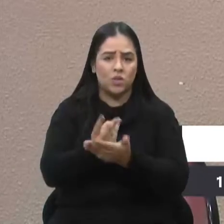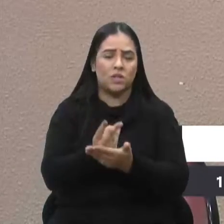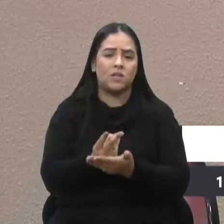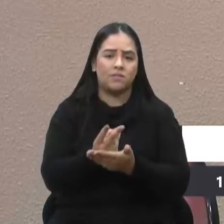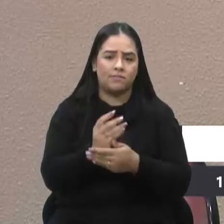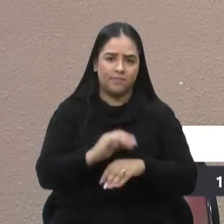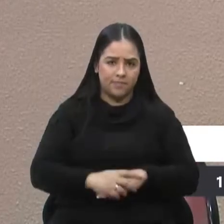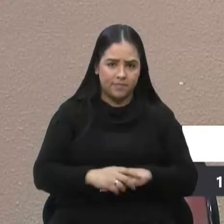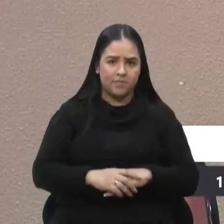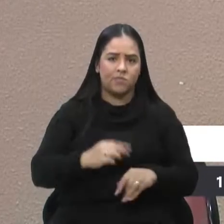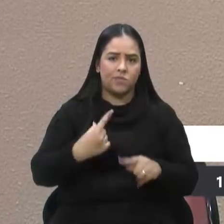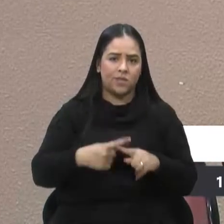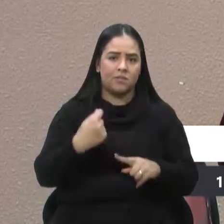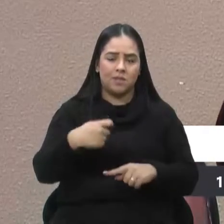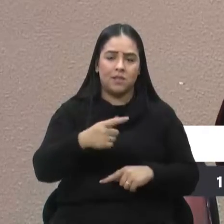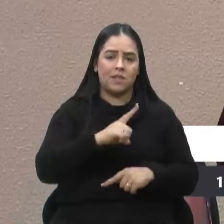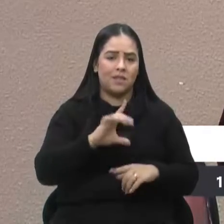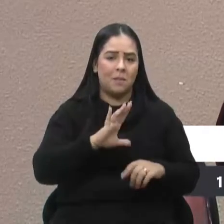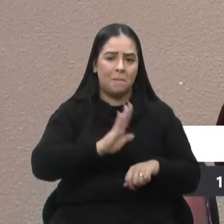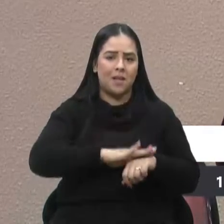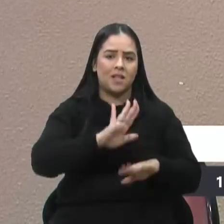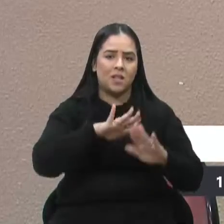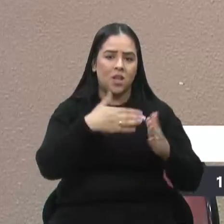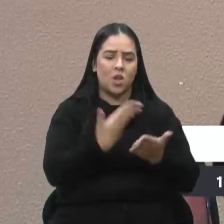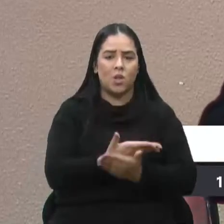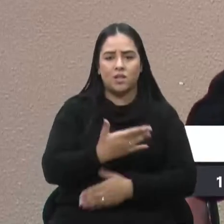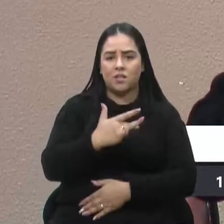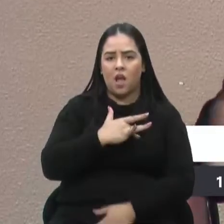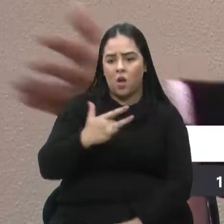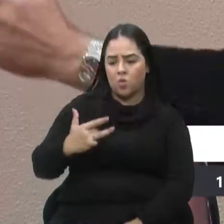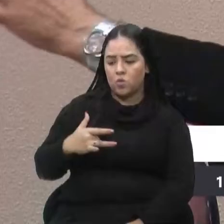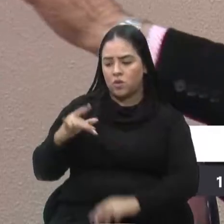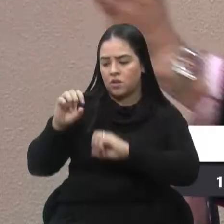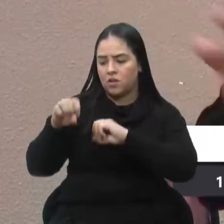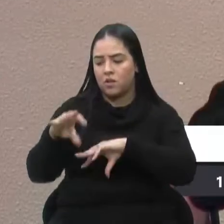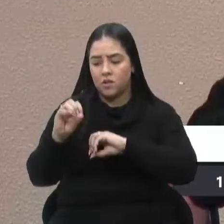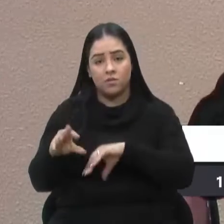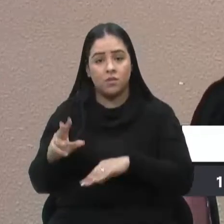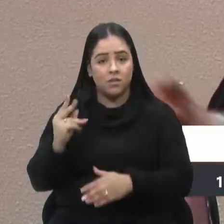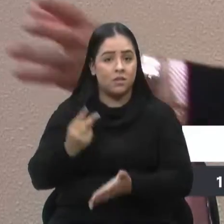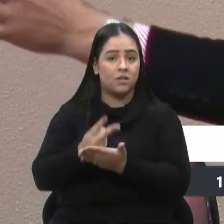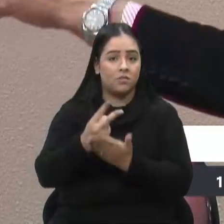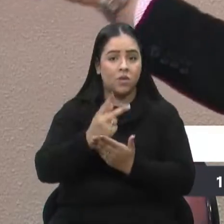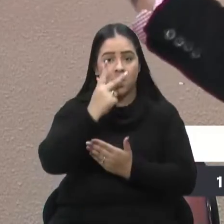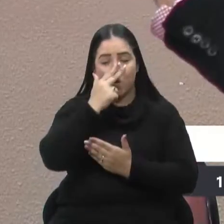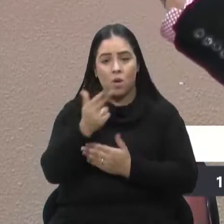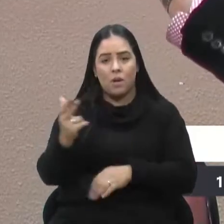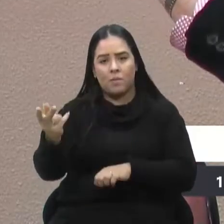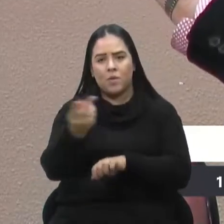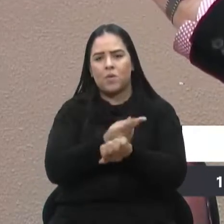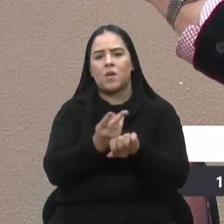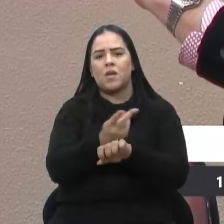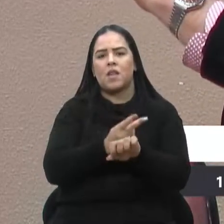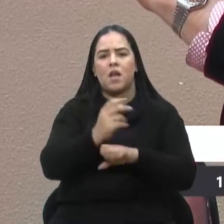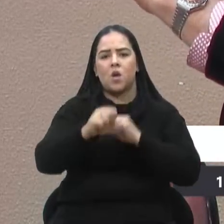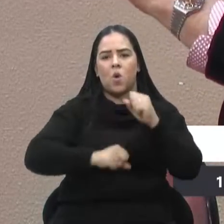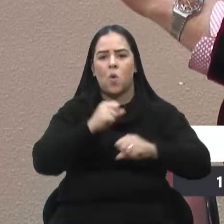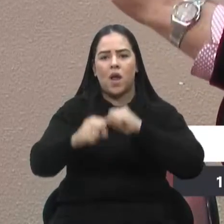necessidade de construir várias escolas. Saúde e educação sempre vai ser que nem correr atrás de uma lebre de a pé.